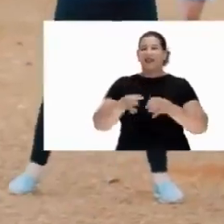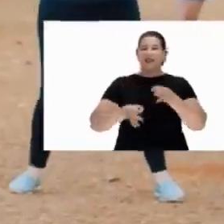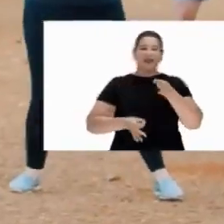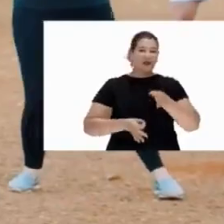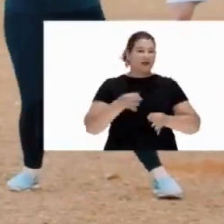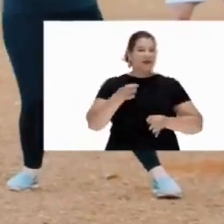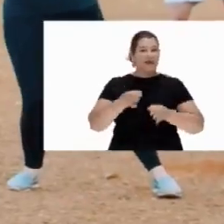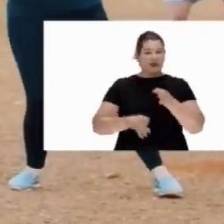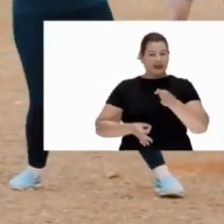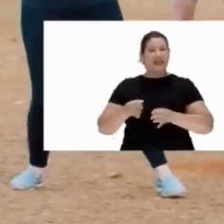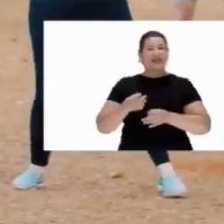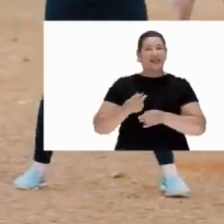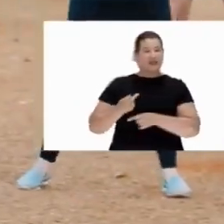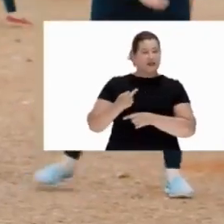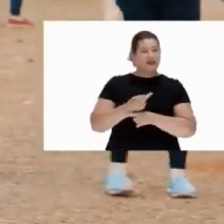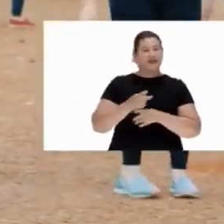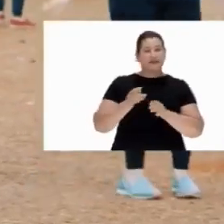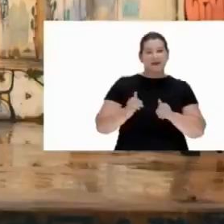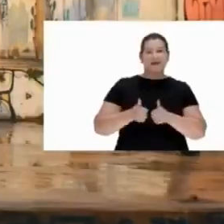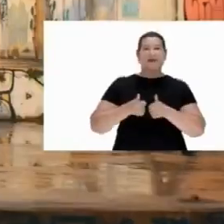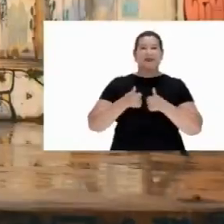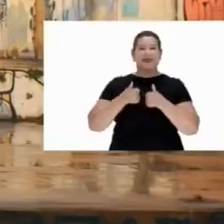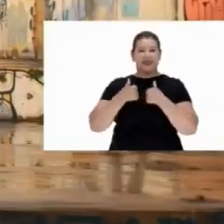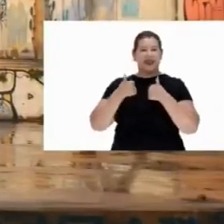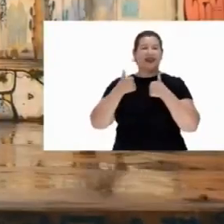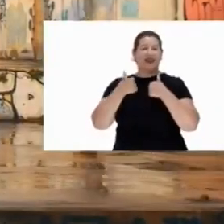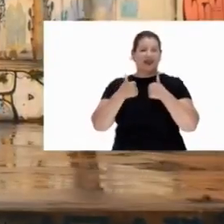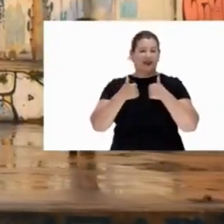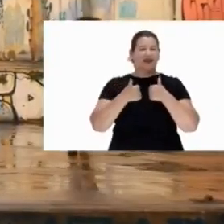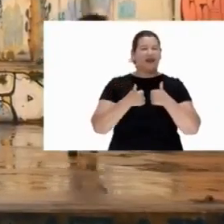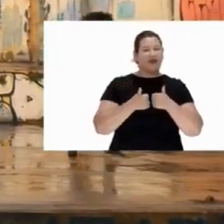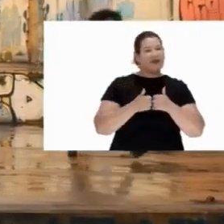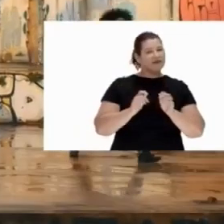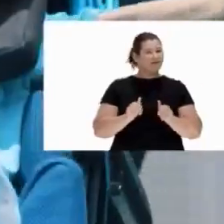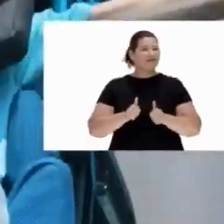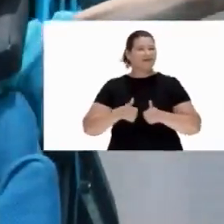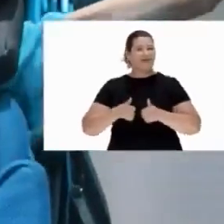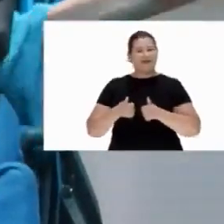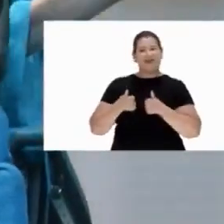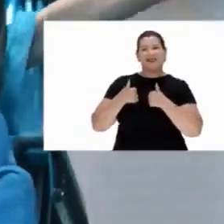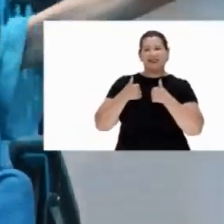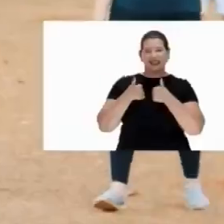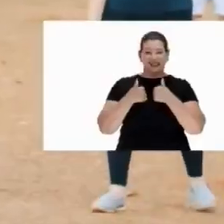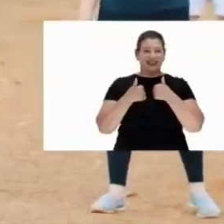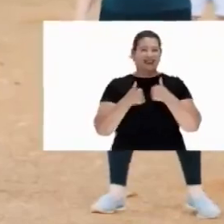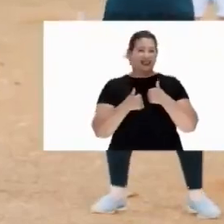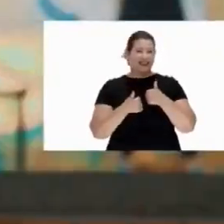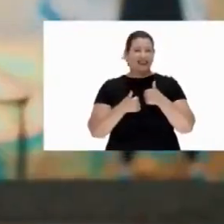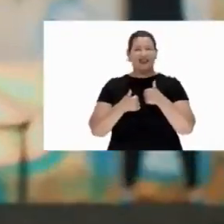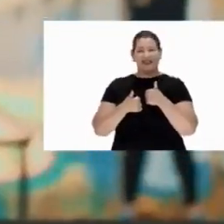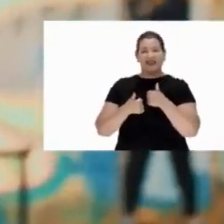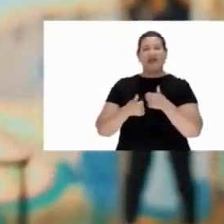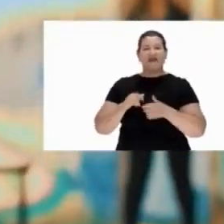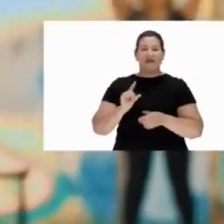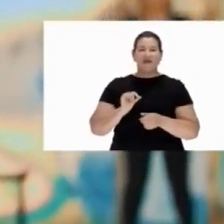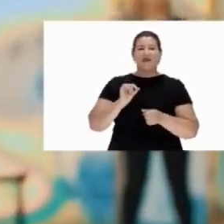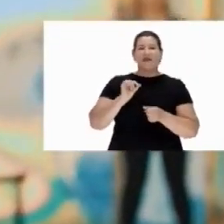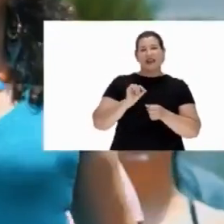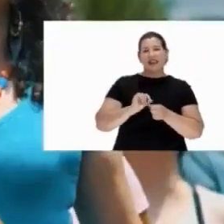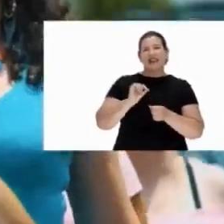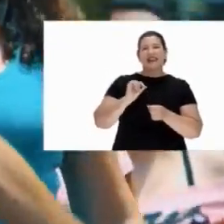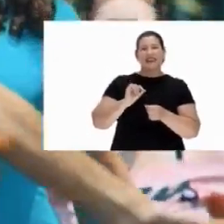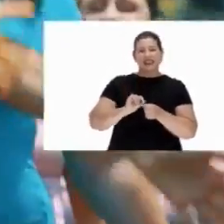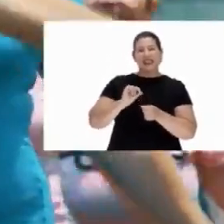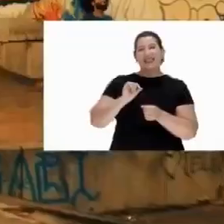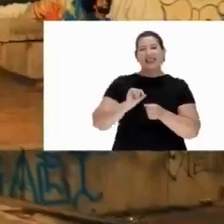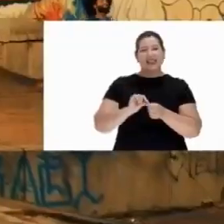Buscando o melhor Buscando o melhor Vou fazer